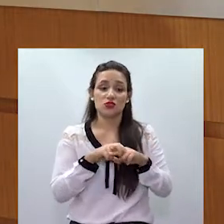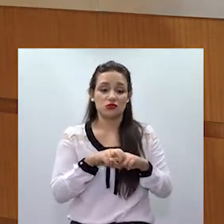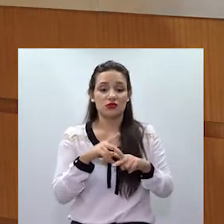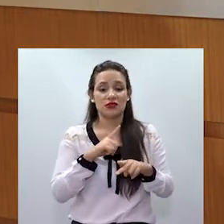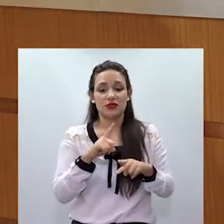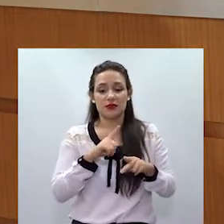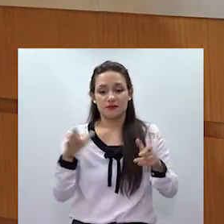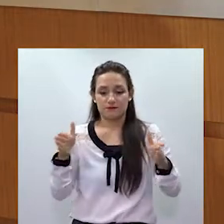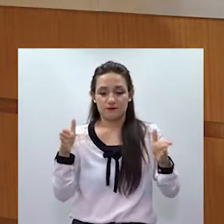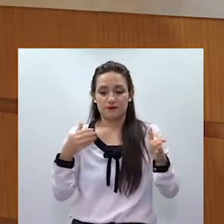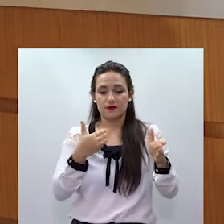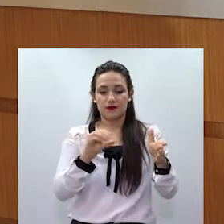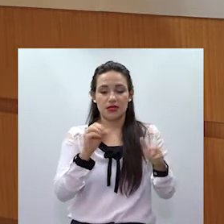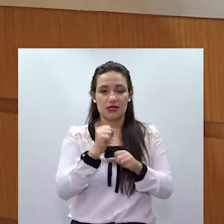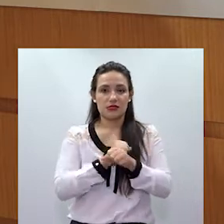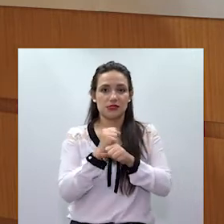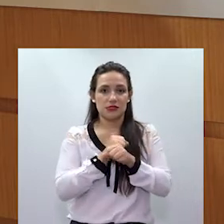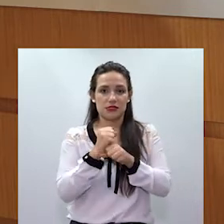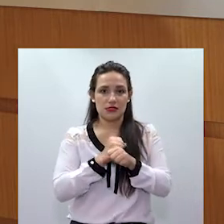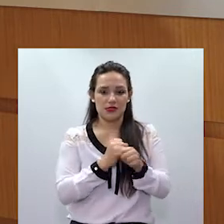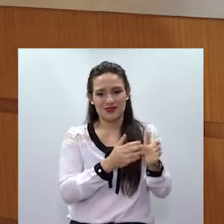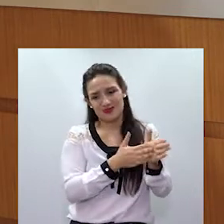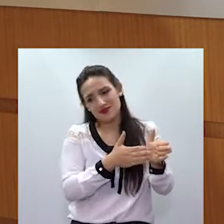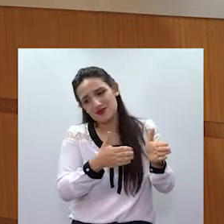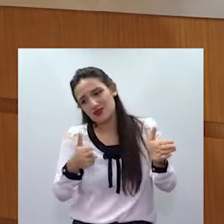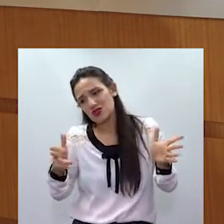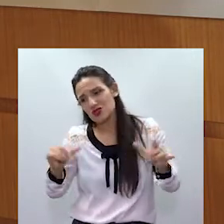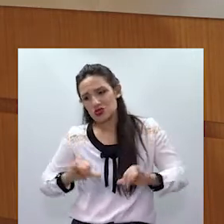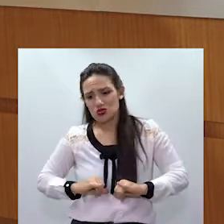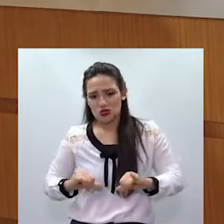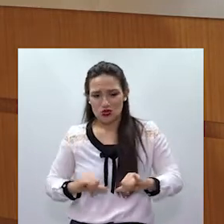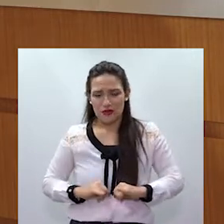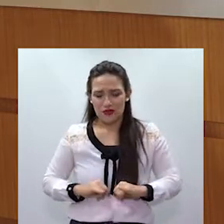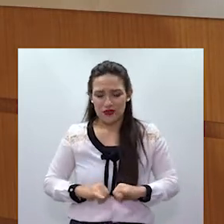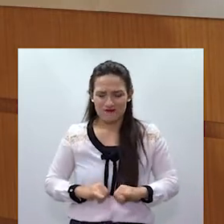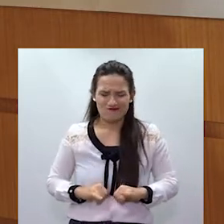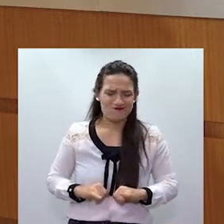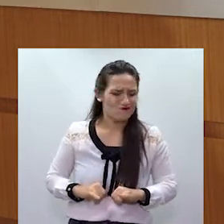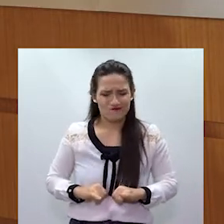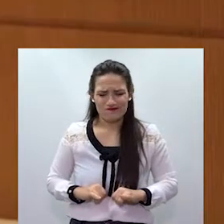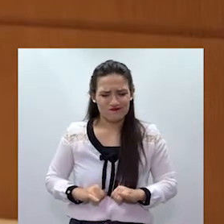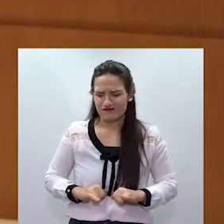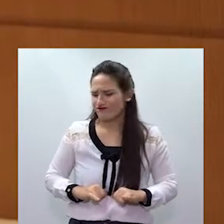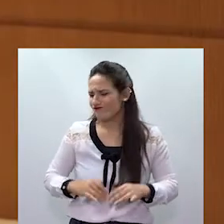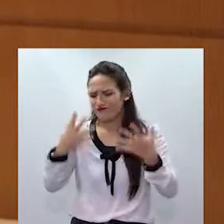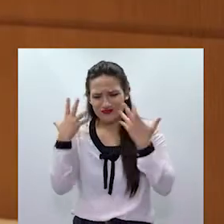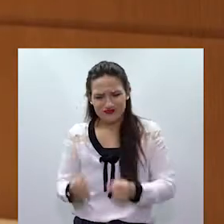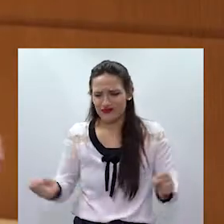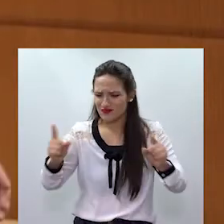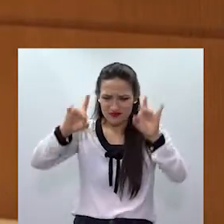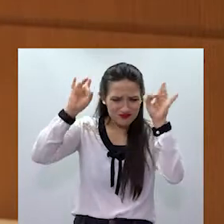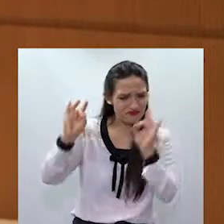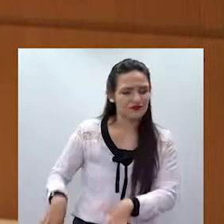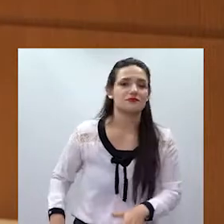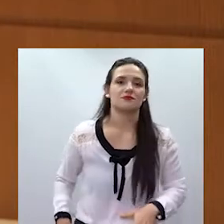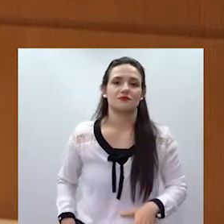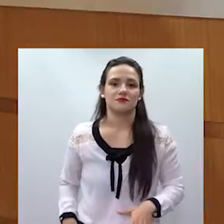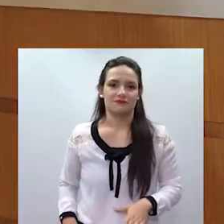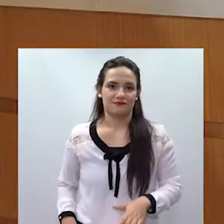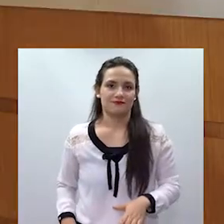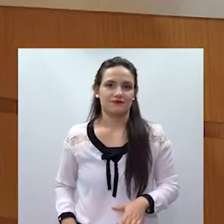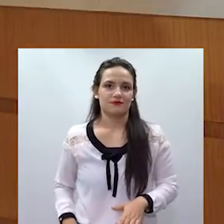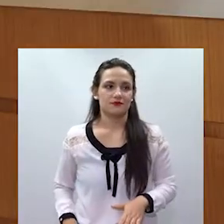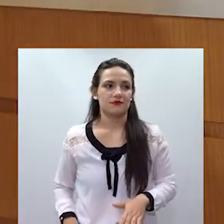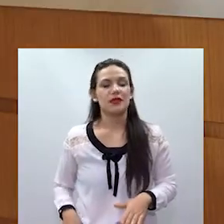romper o ciclo da violência? Geralmente, ela pensa nos filhos e na família. E, quando ela não rompe, ela não rompe